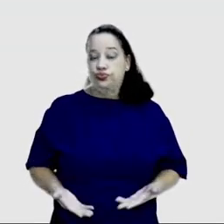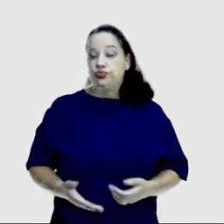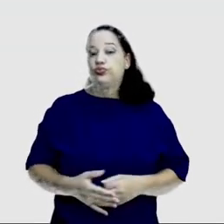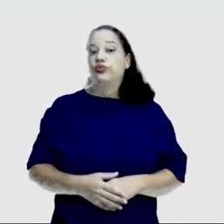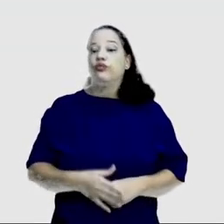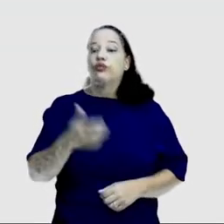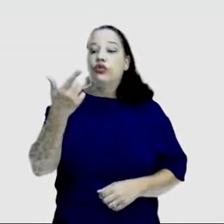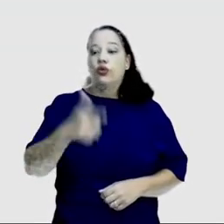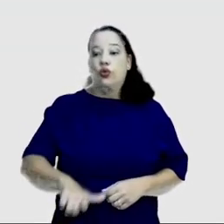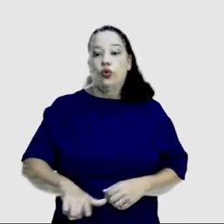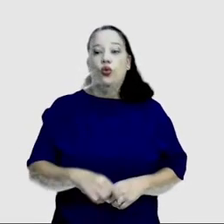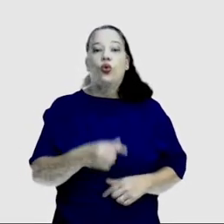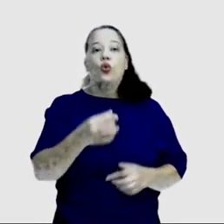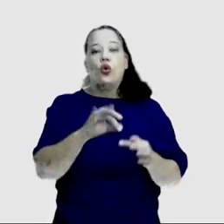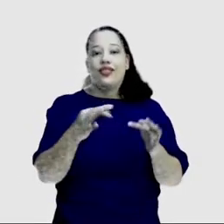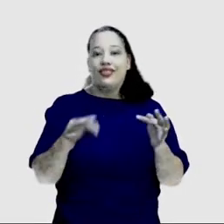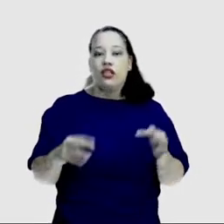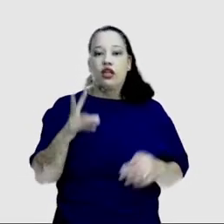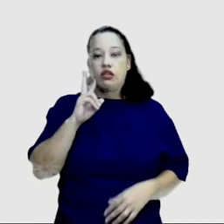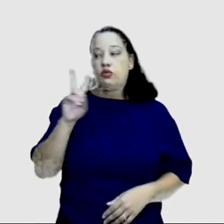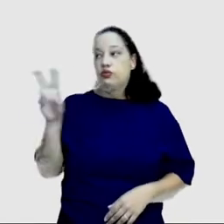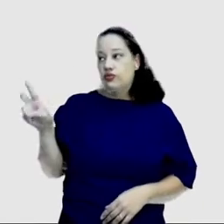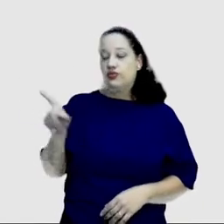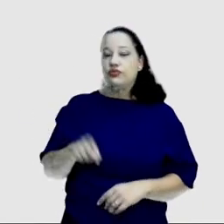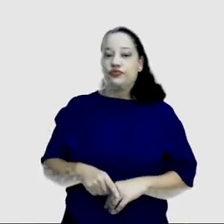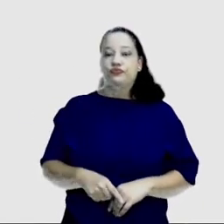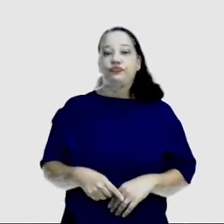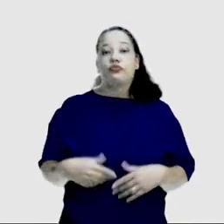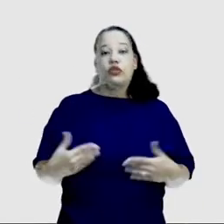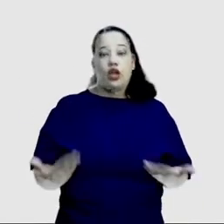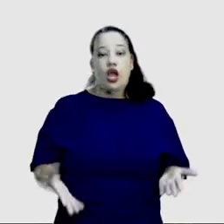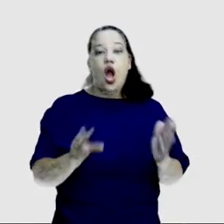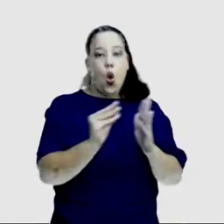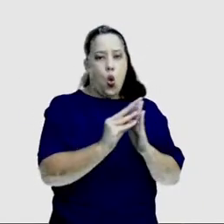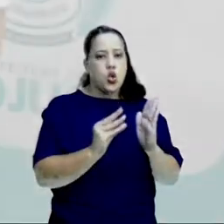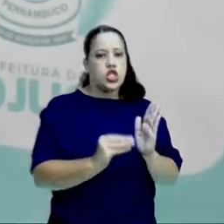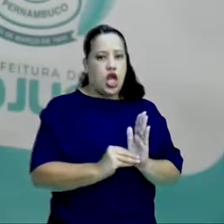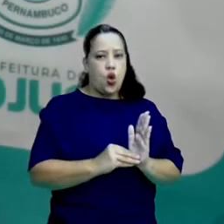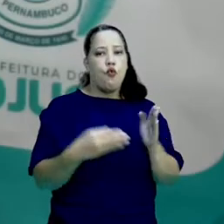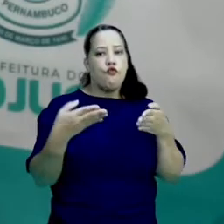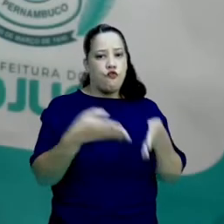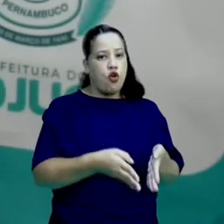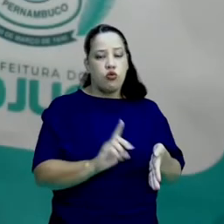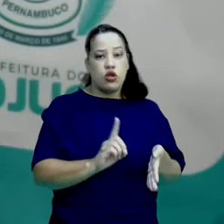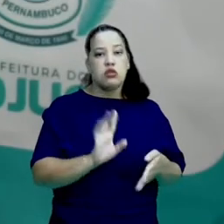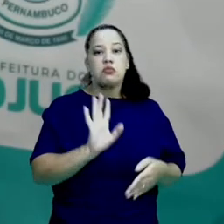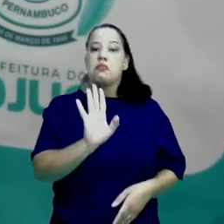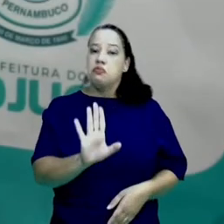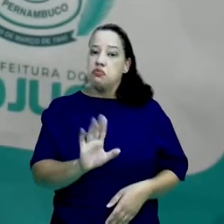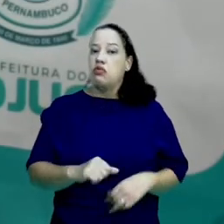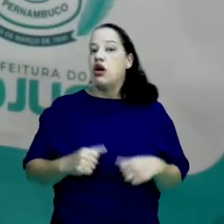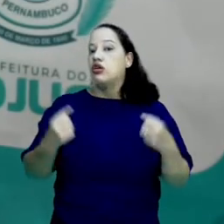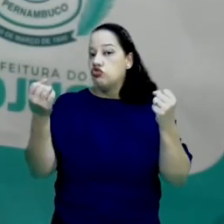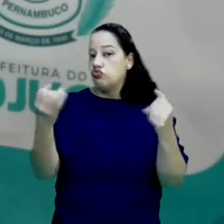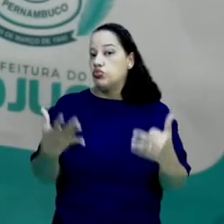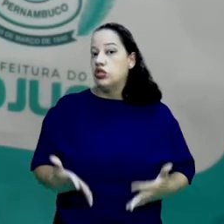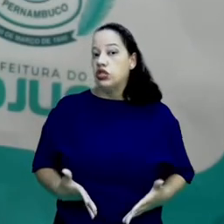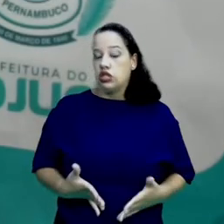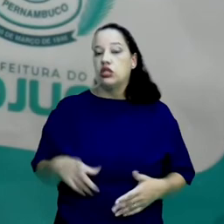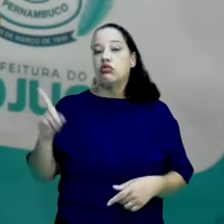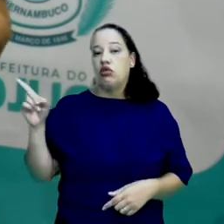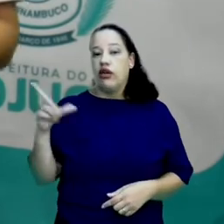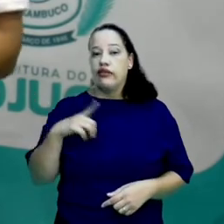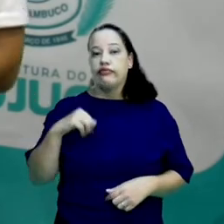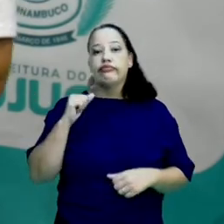Mais um detalhe aqui para a gente conversar, não sendo o nosso conteúdo específico, mas como estamos falando do processo de